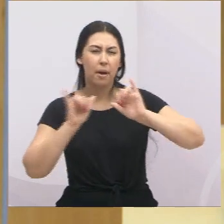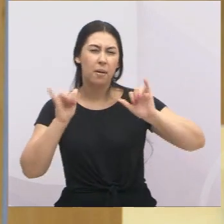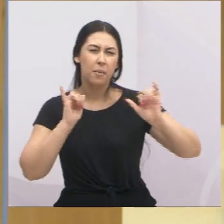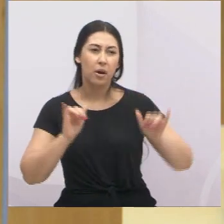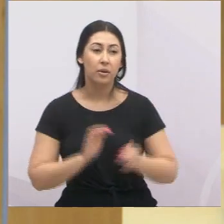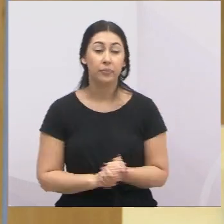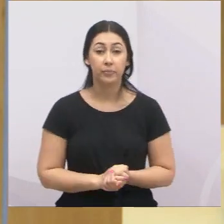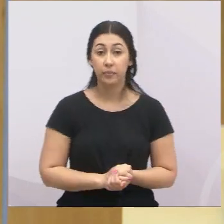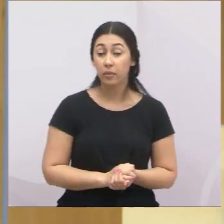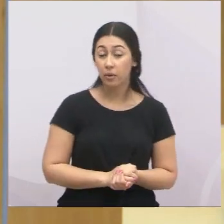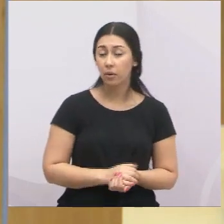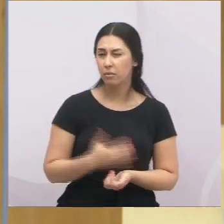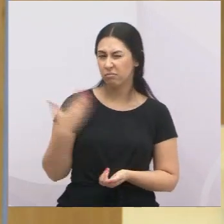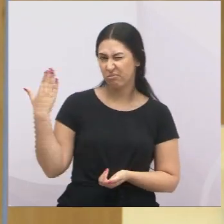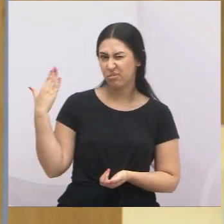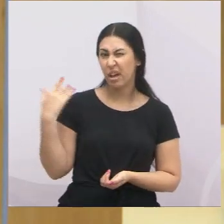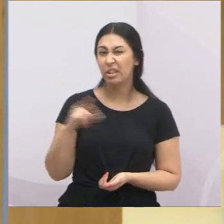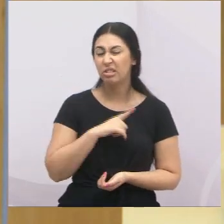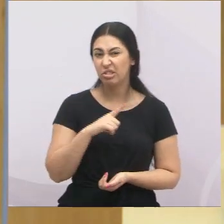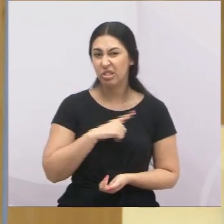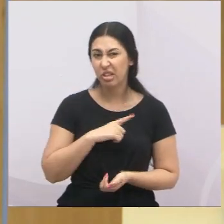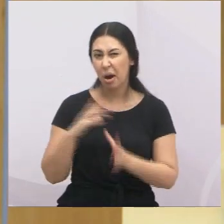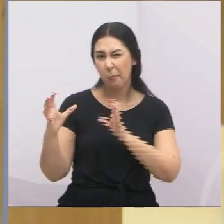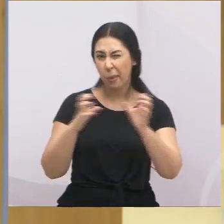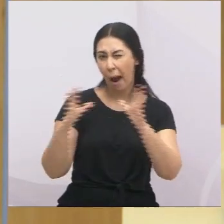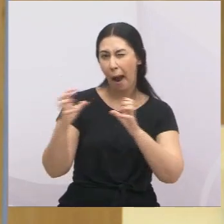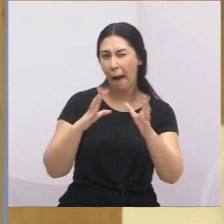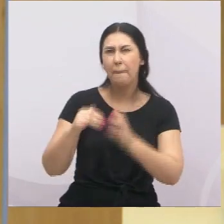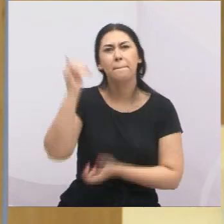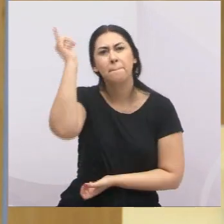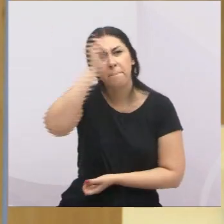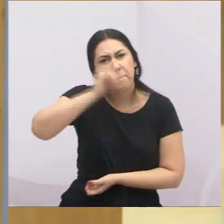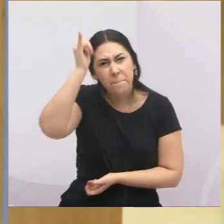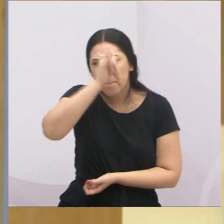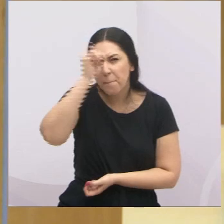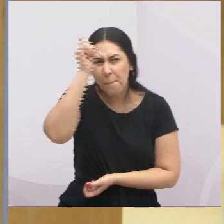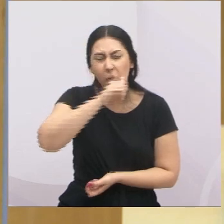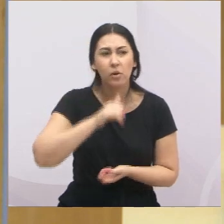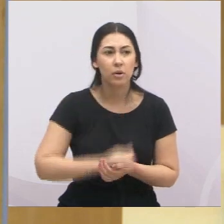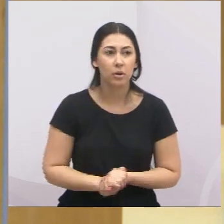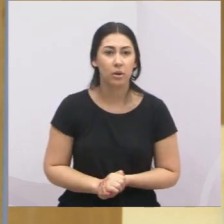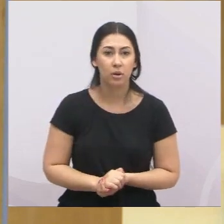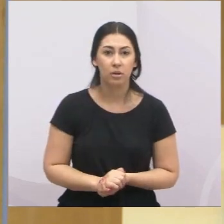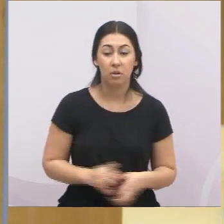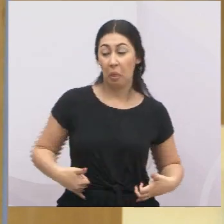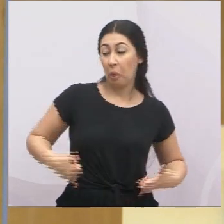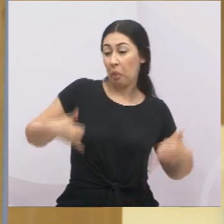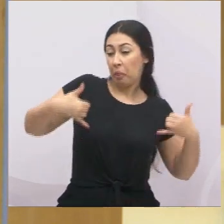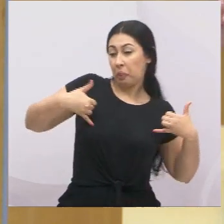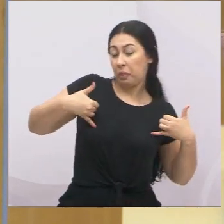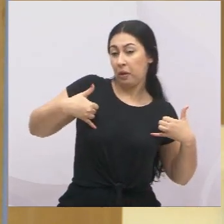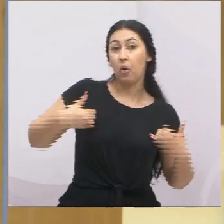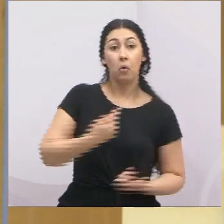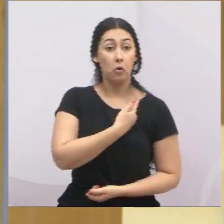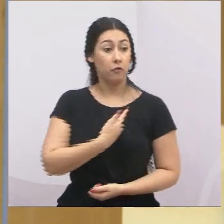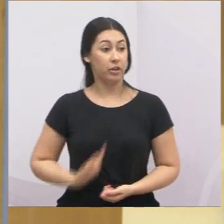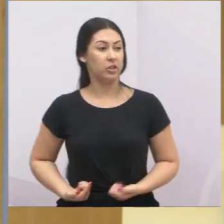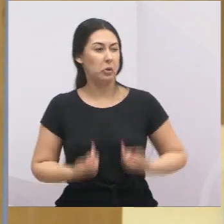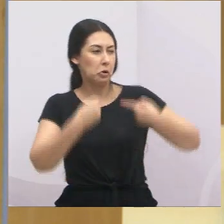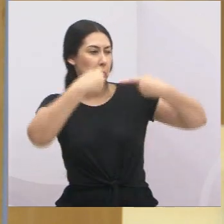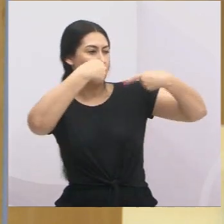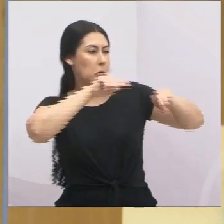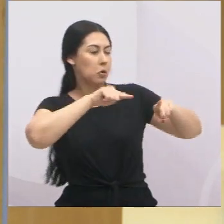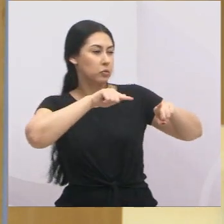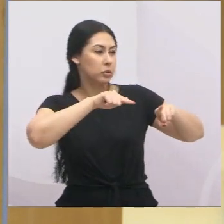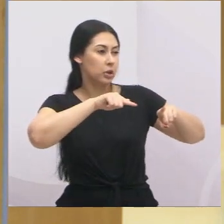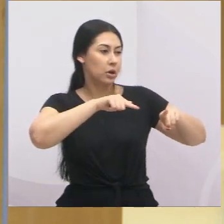uma briga babaca, desculpa a palavra, briga de ego entre o governador do estado de São Paulo e o presidente